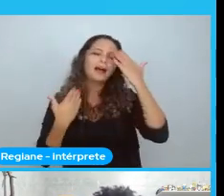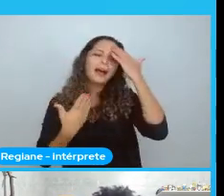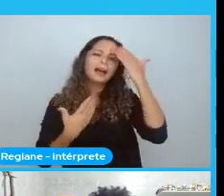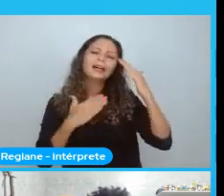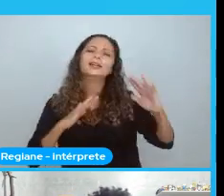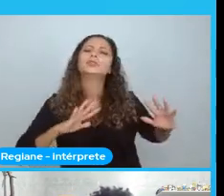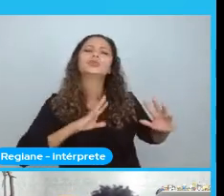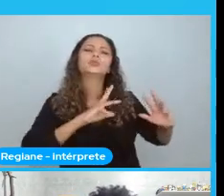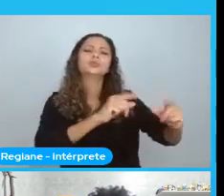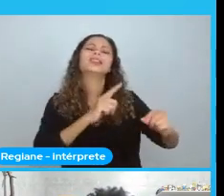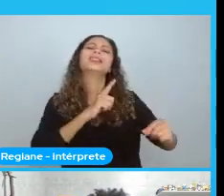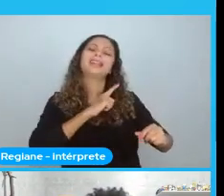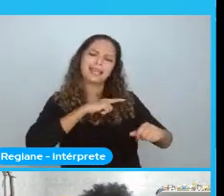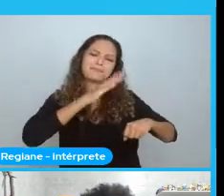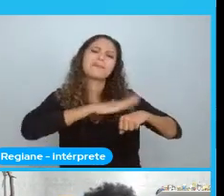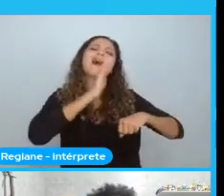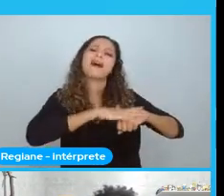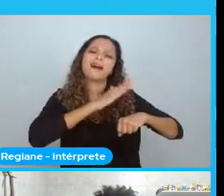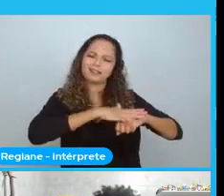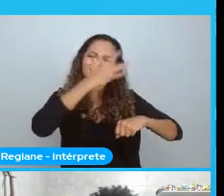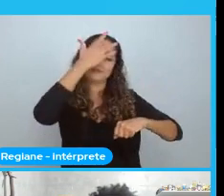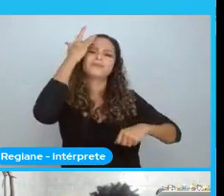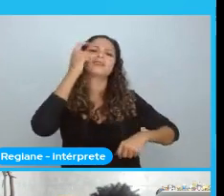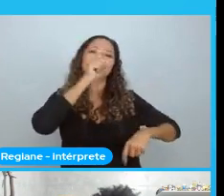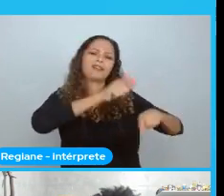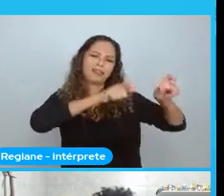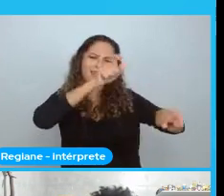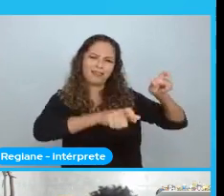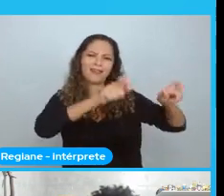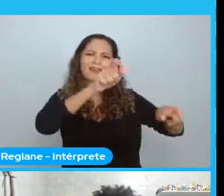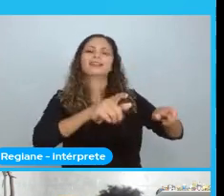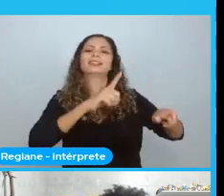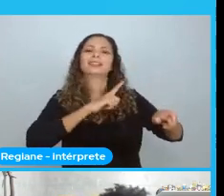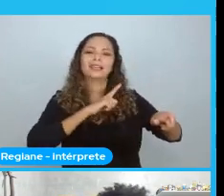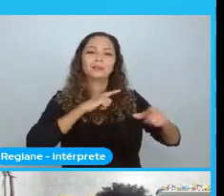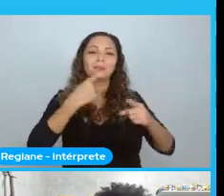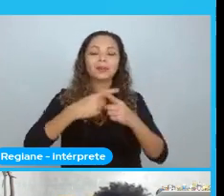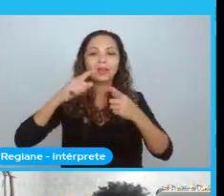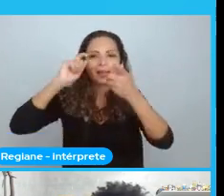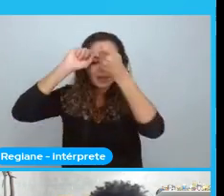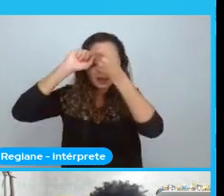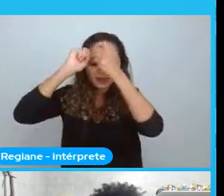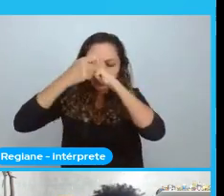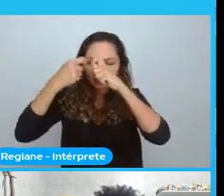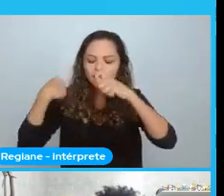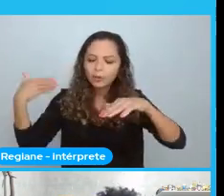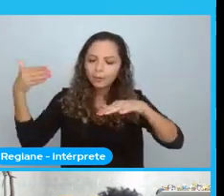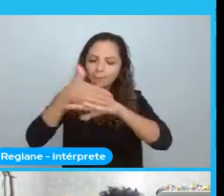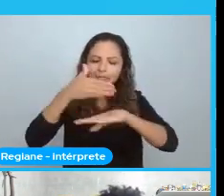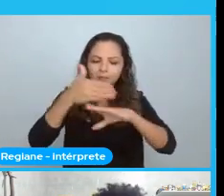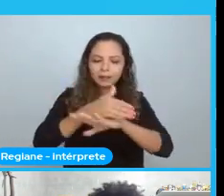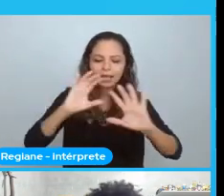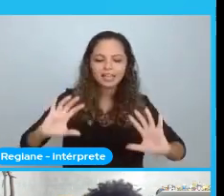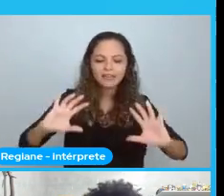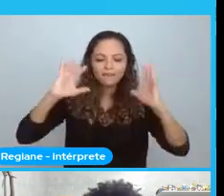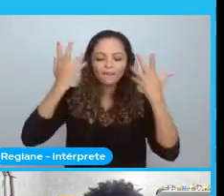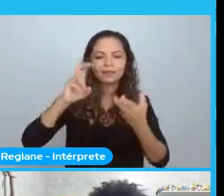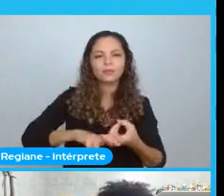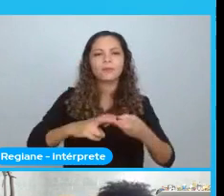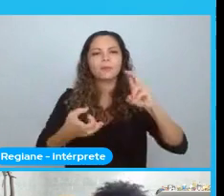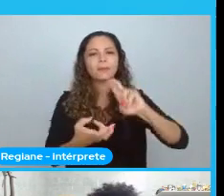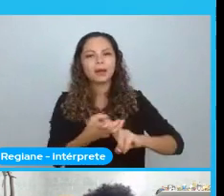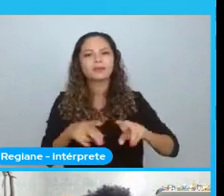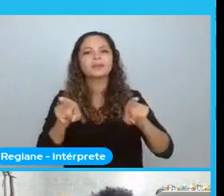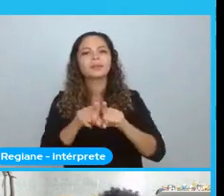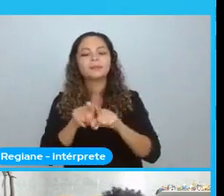um monte de outras pessoas. Que depois que eu virei essa chave. De participar de eventos Python. E de participar mais da comunidade.